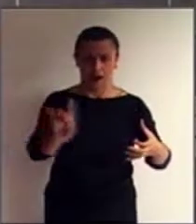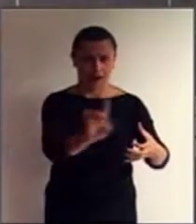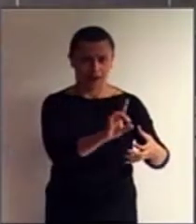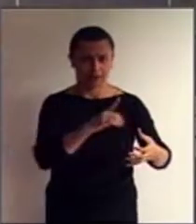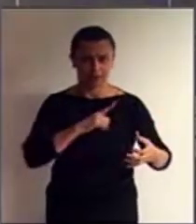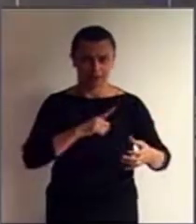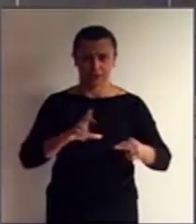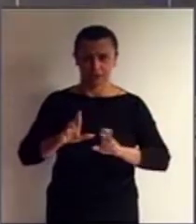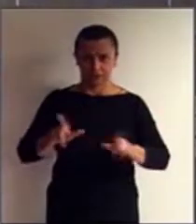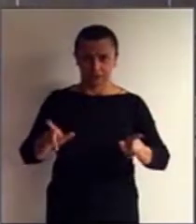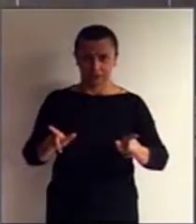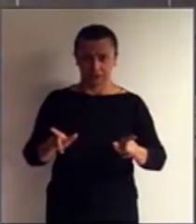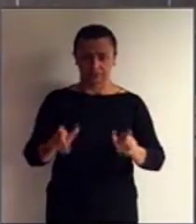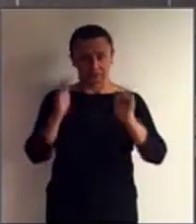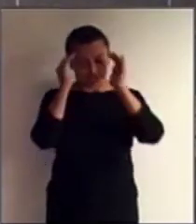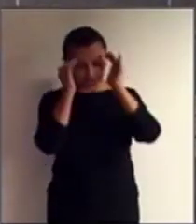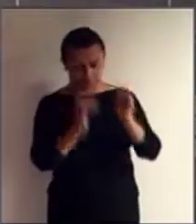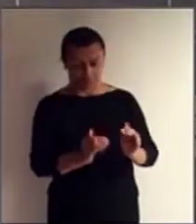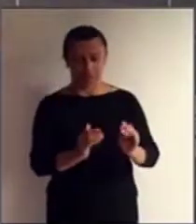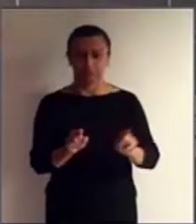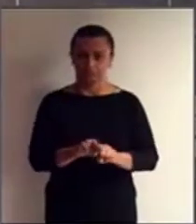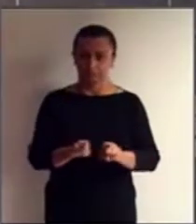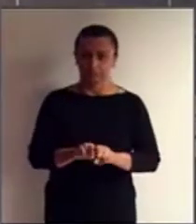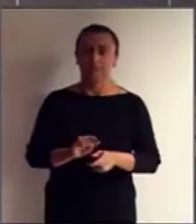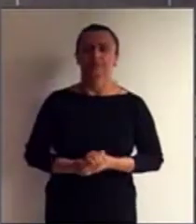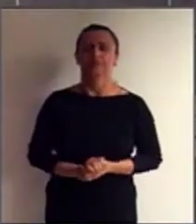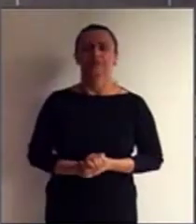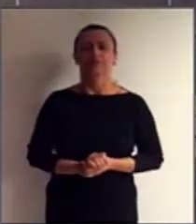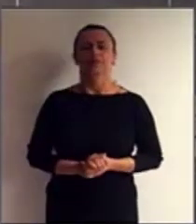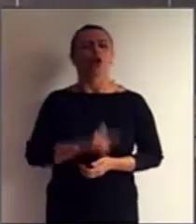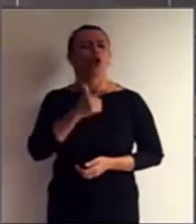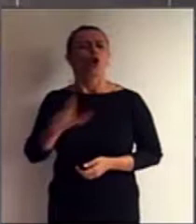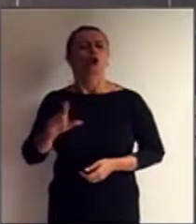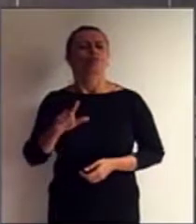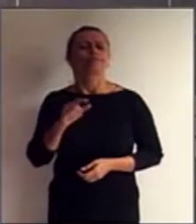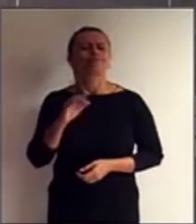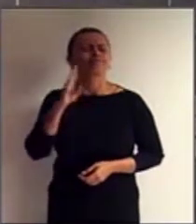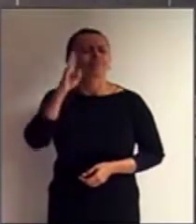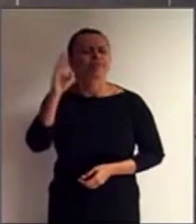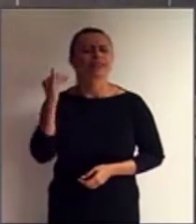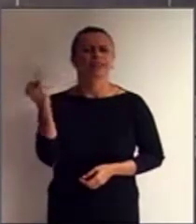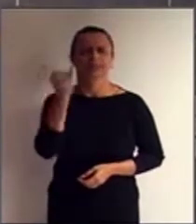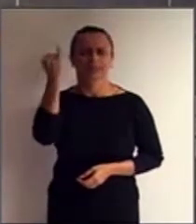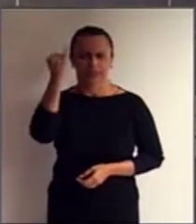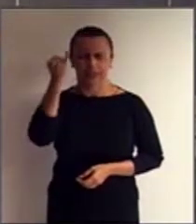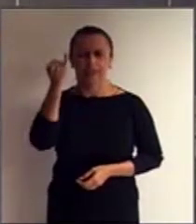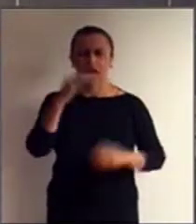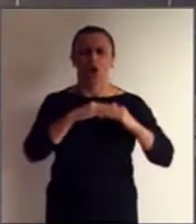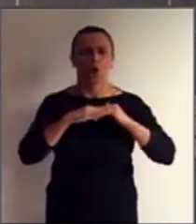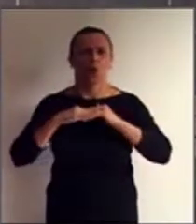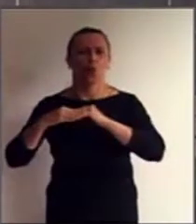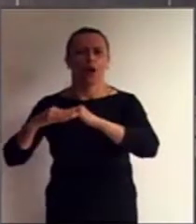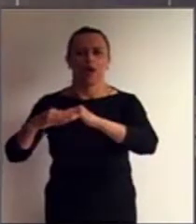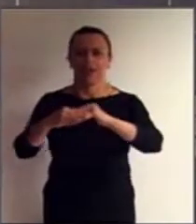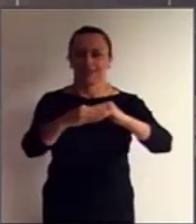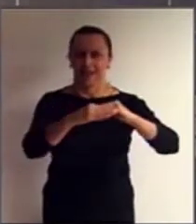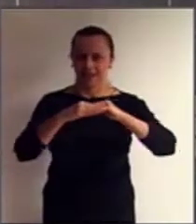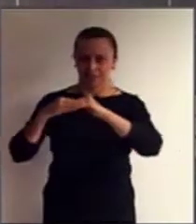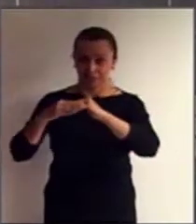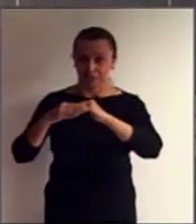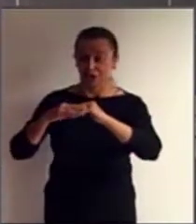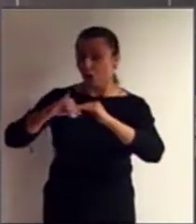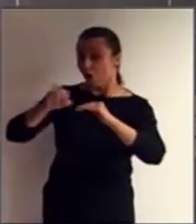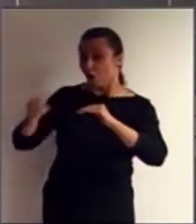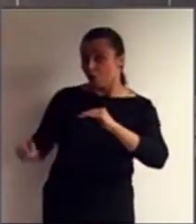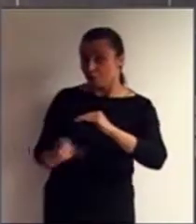Outro princípio importante, a igualdade de oportunidades. Então, sempre que existir uma